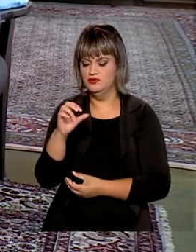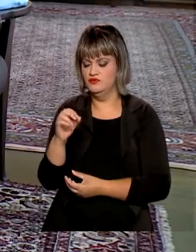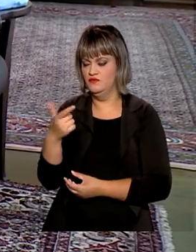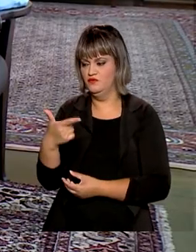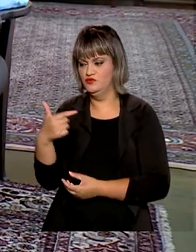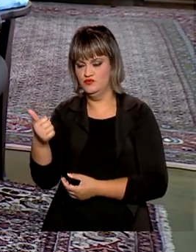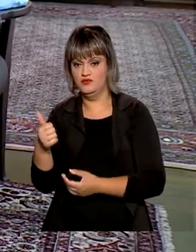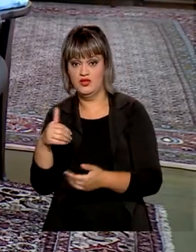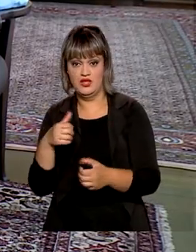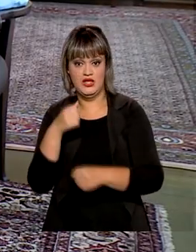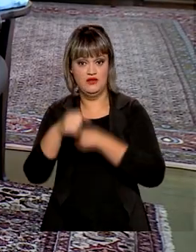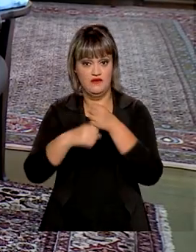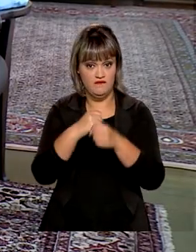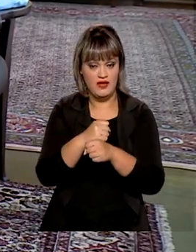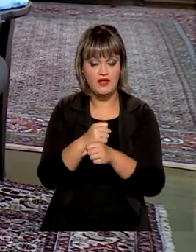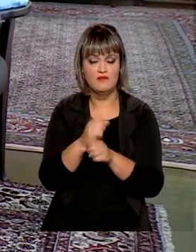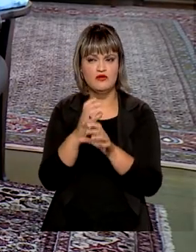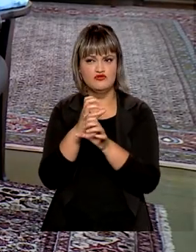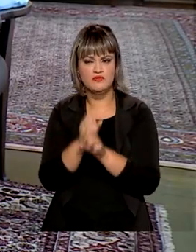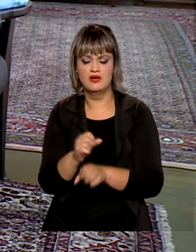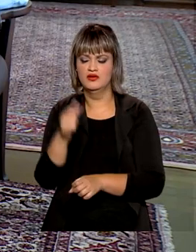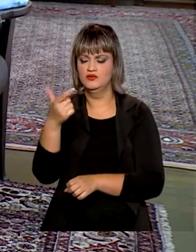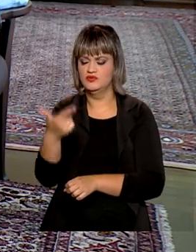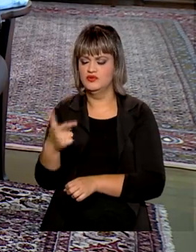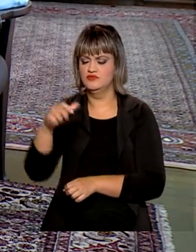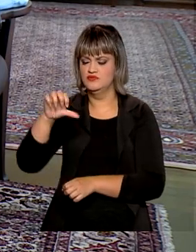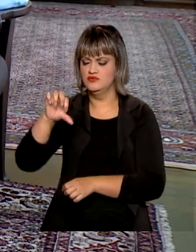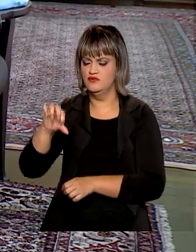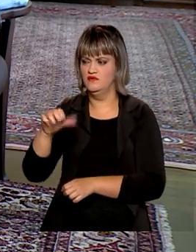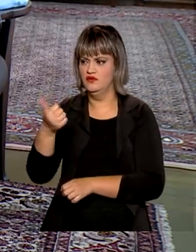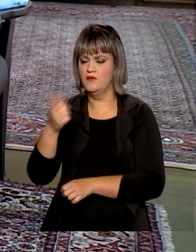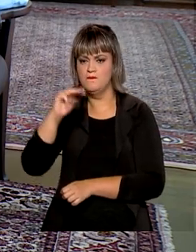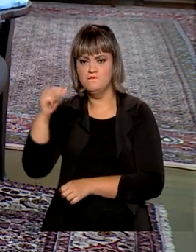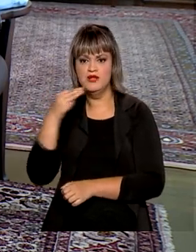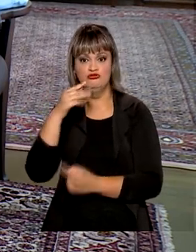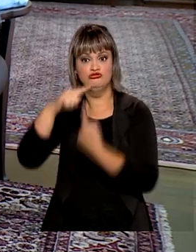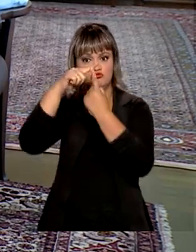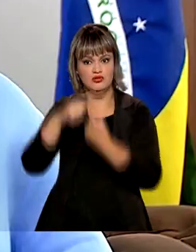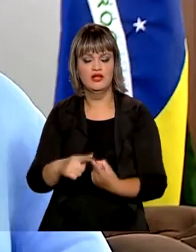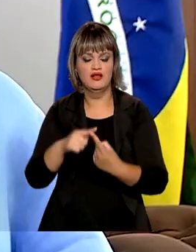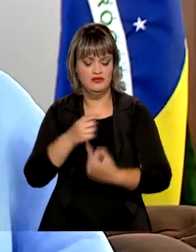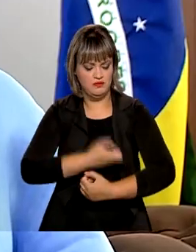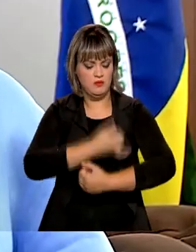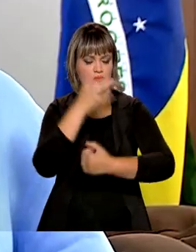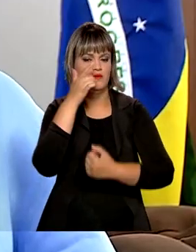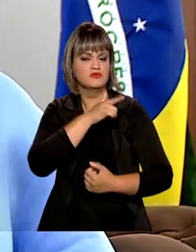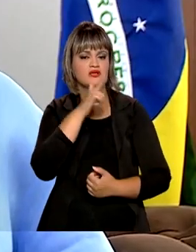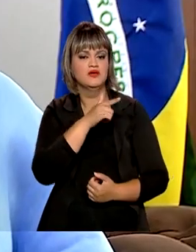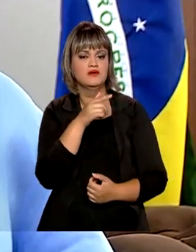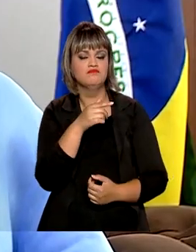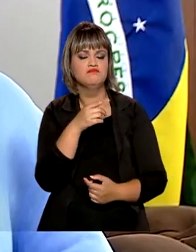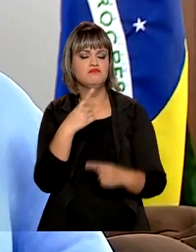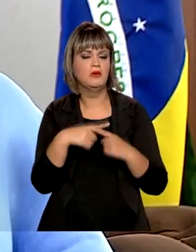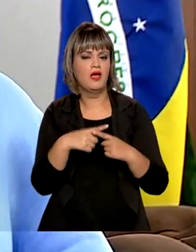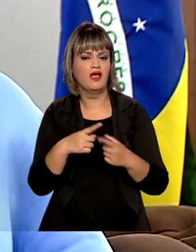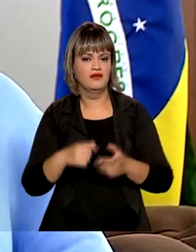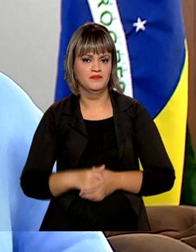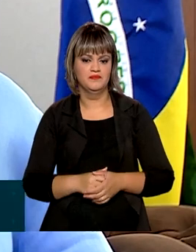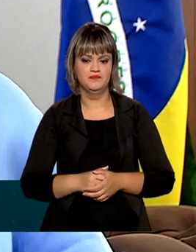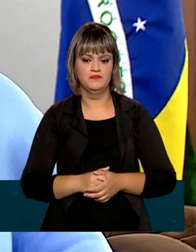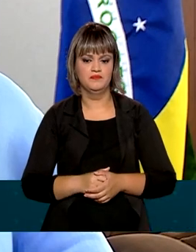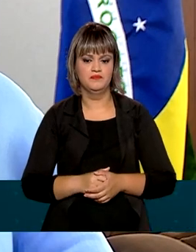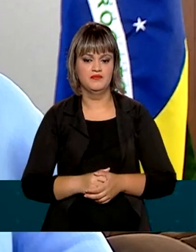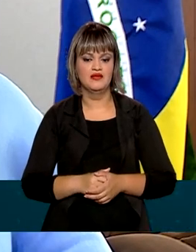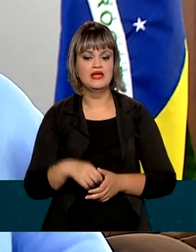pode chegar a 291 milhões de toneladas. A que se deve esse desempenho? Isso é um